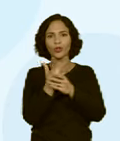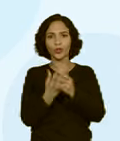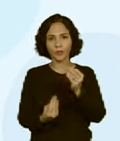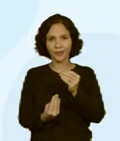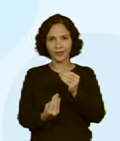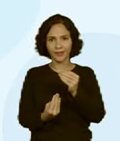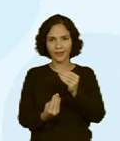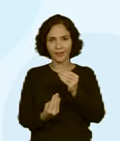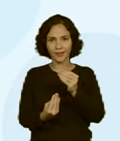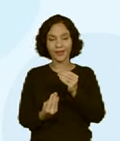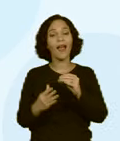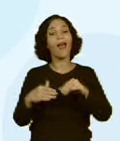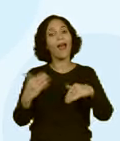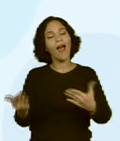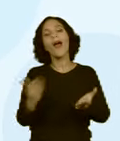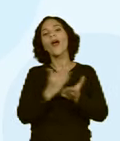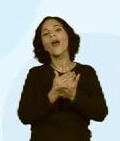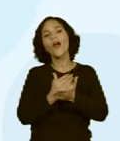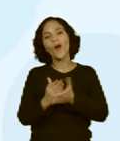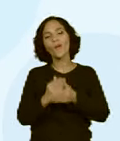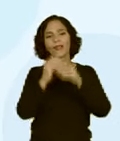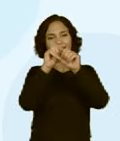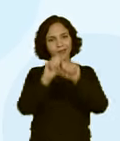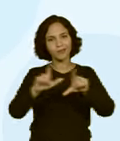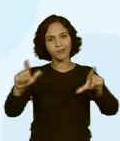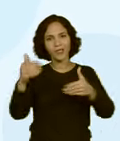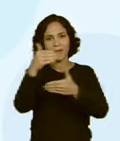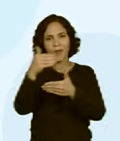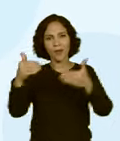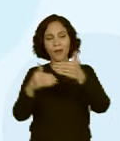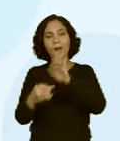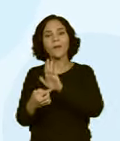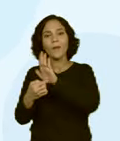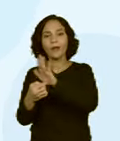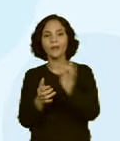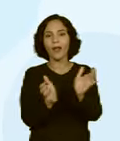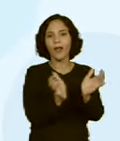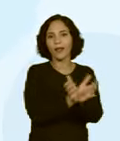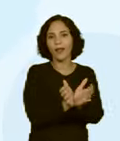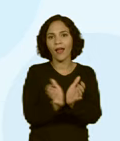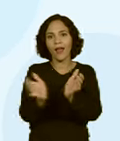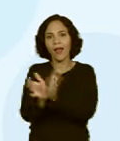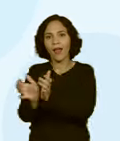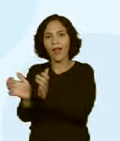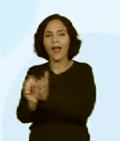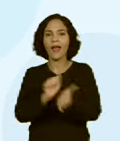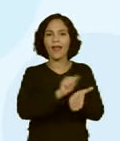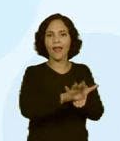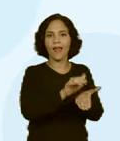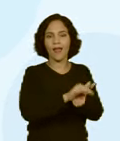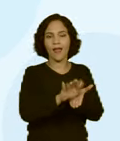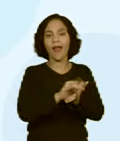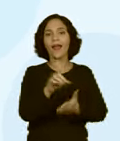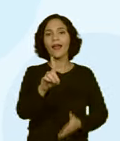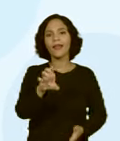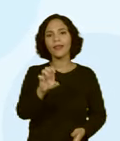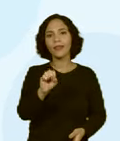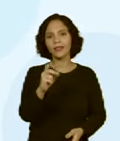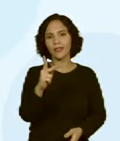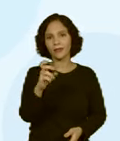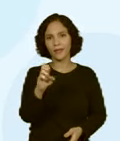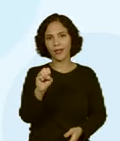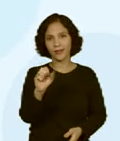nós vamos começar, então, no próximo slide a apresentar algumas categorias de despesas. Por exemplo, aqui,